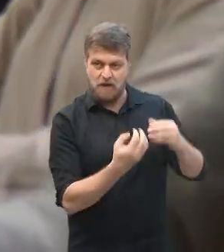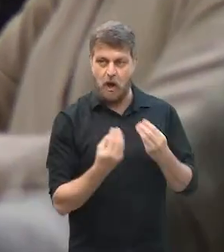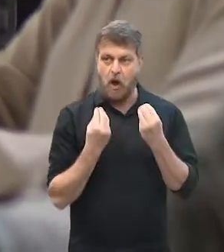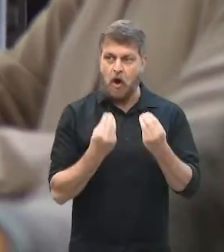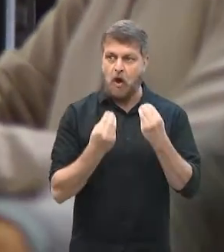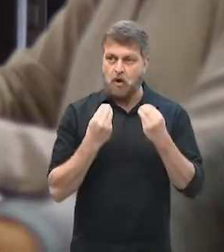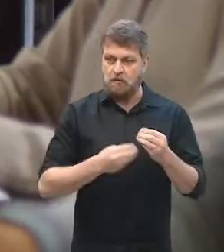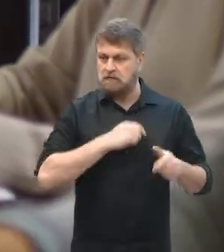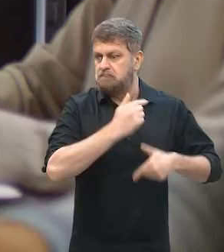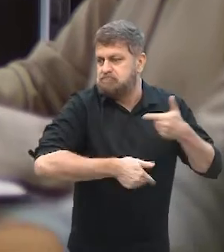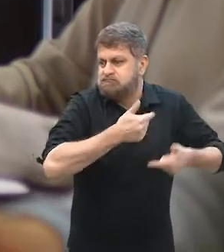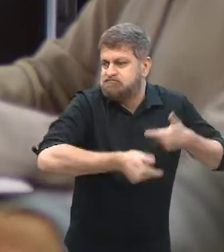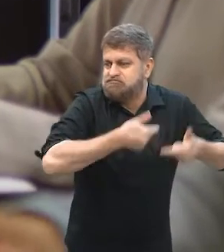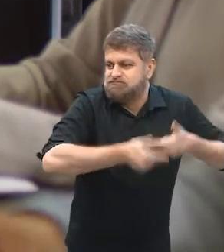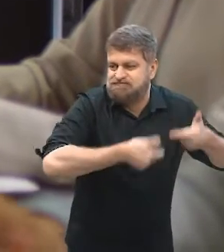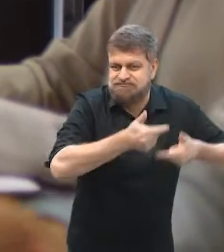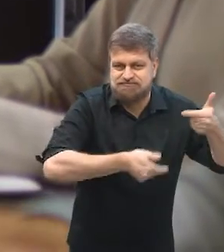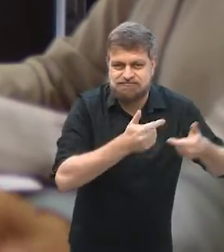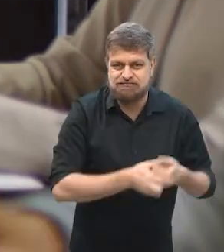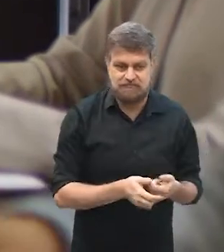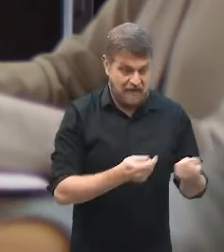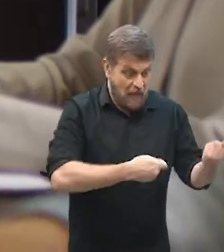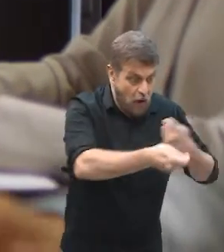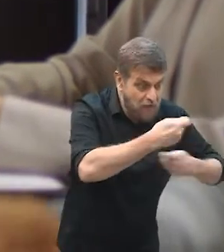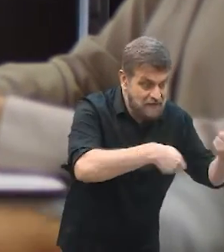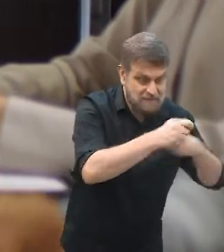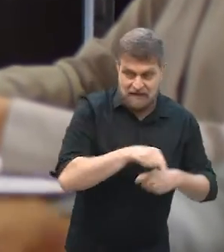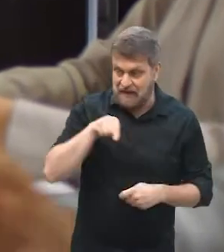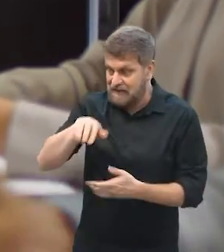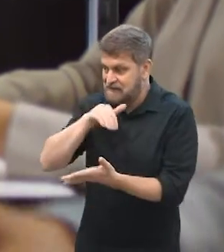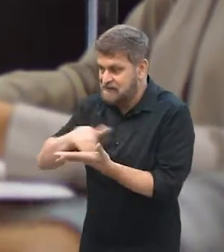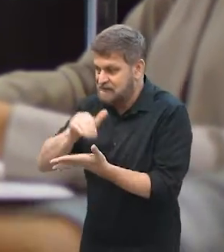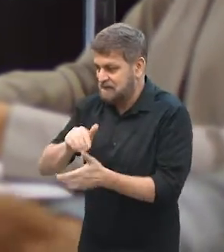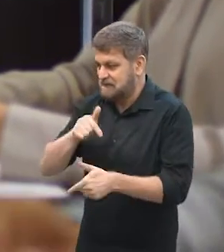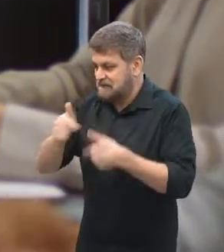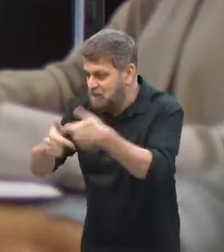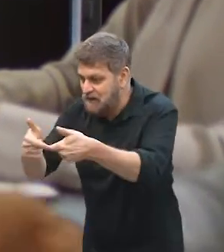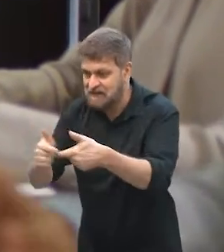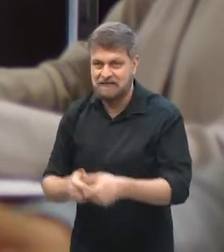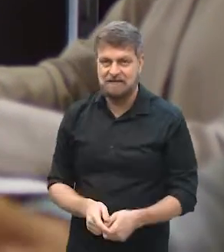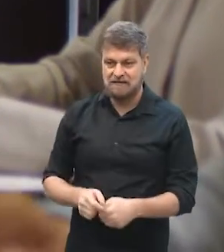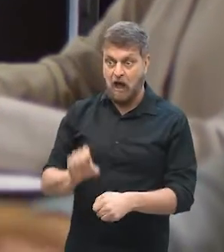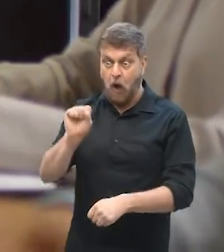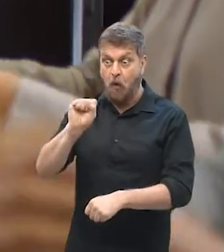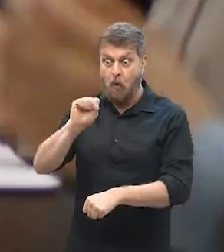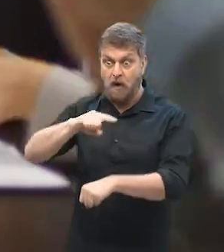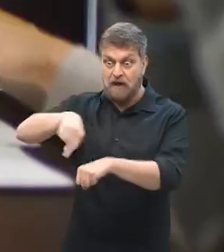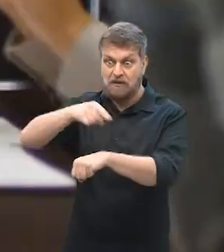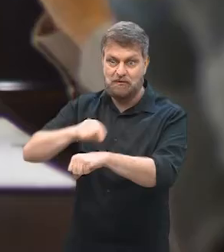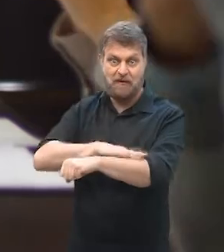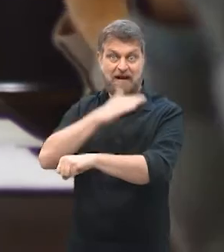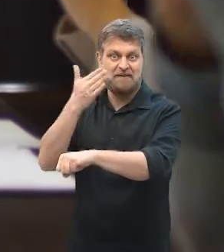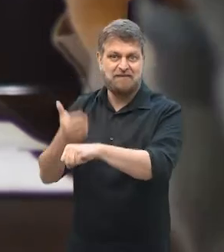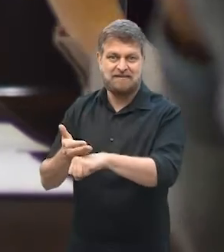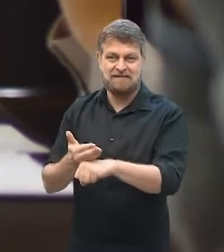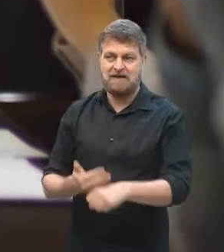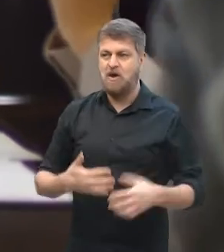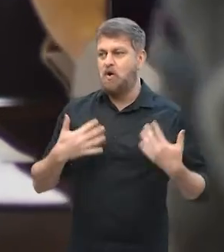conseguia fazer tudo? Como que eu conseguia administrar isso aqui e ainda ter um emprego fixo de oito horas por dia? Né? Então, assim,